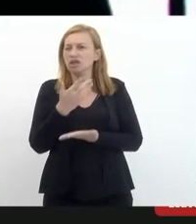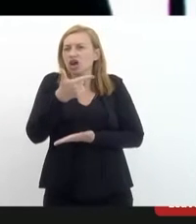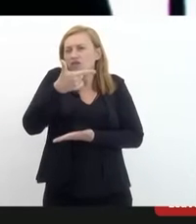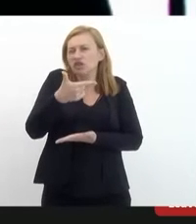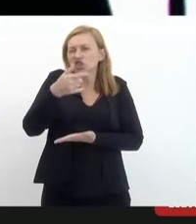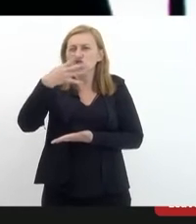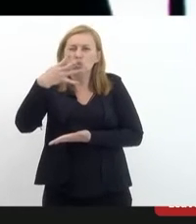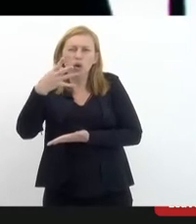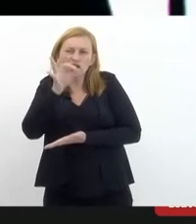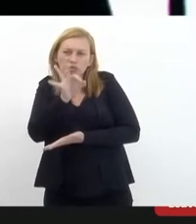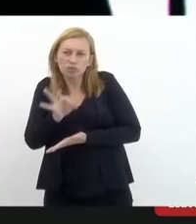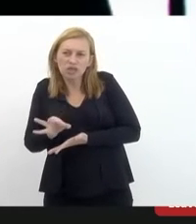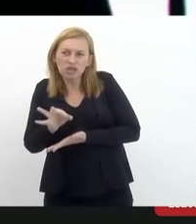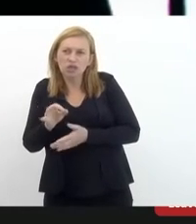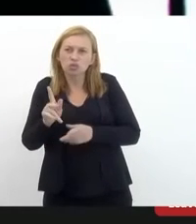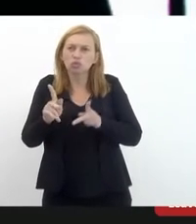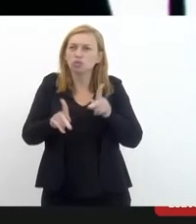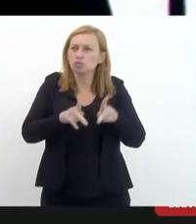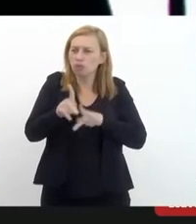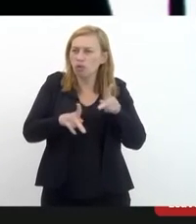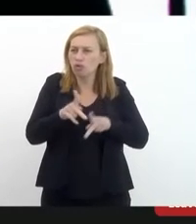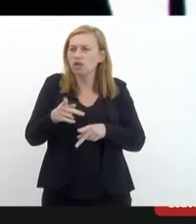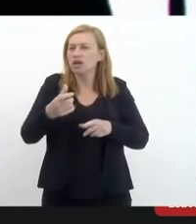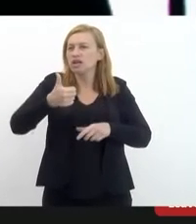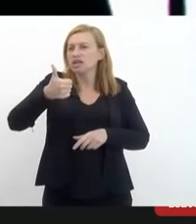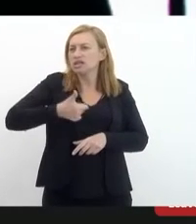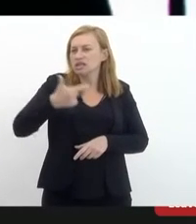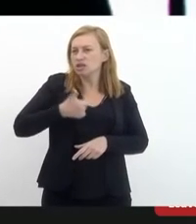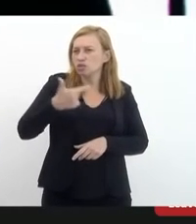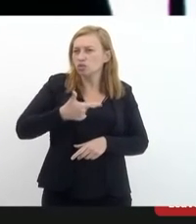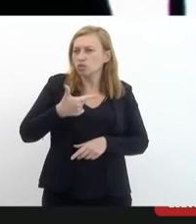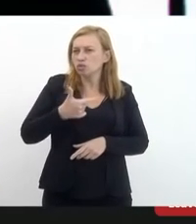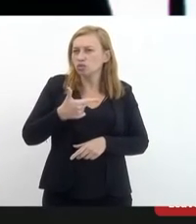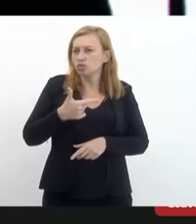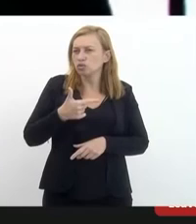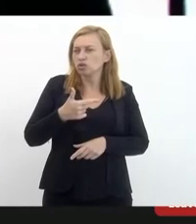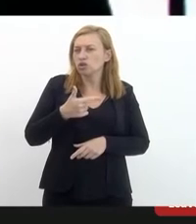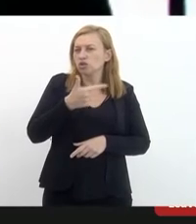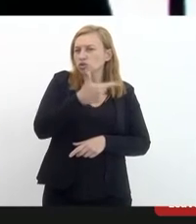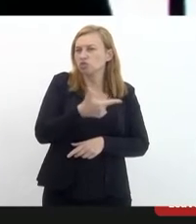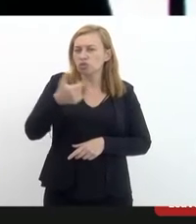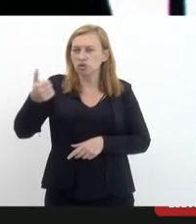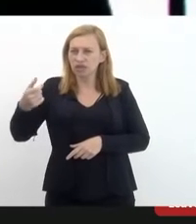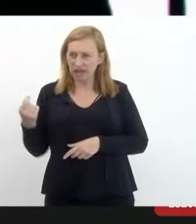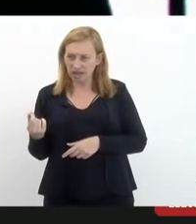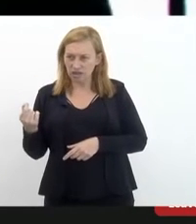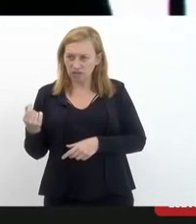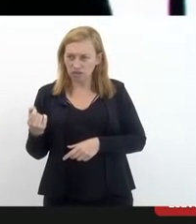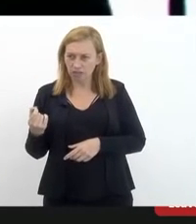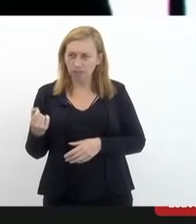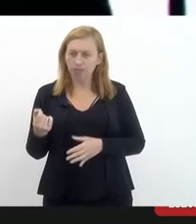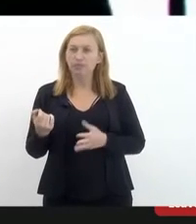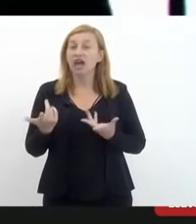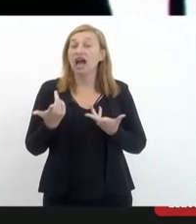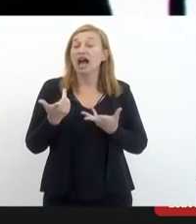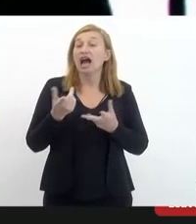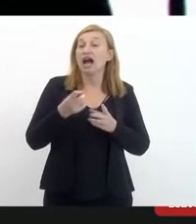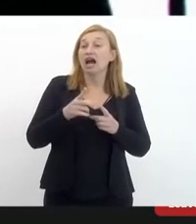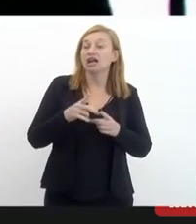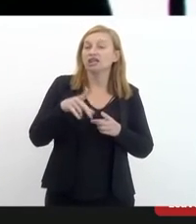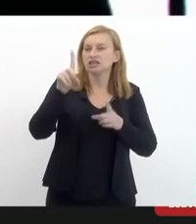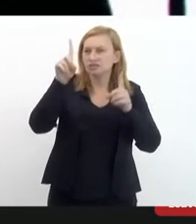24% da população, segundo dados do Censo de 2010. A deficiência,